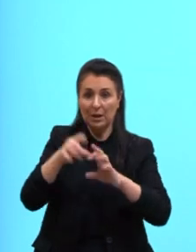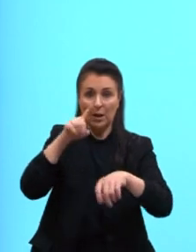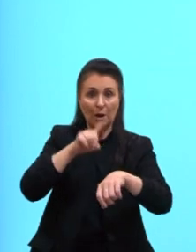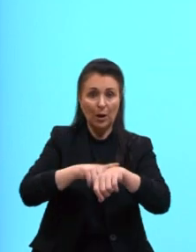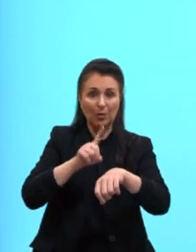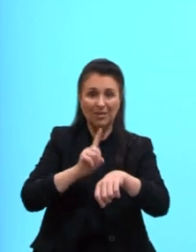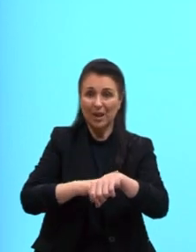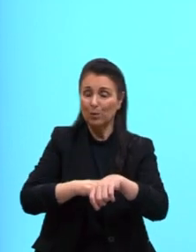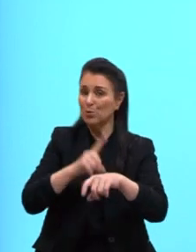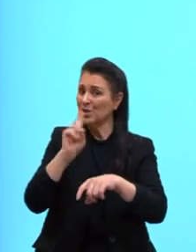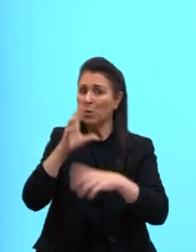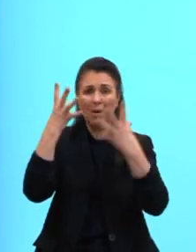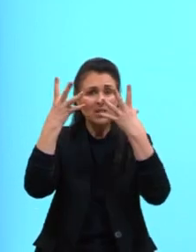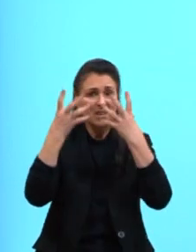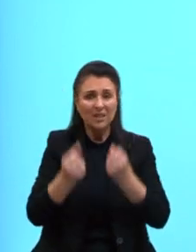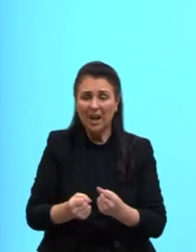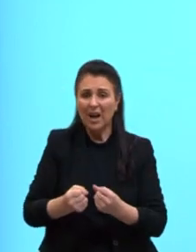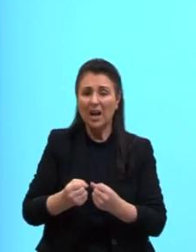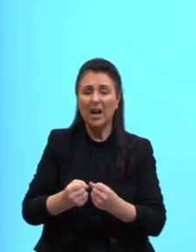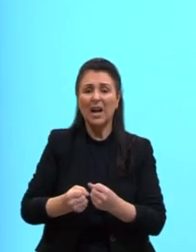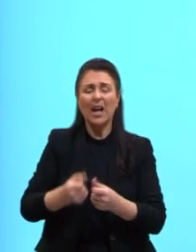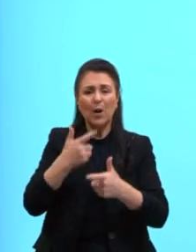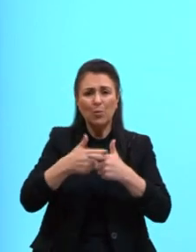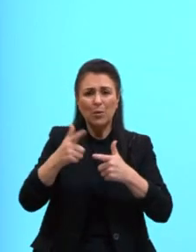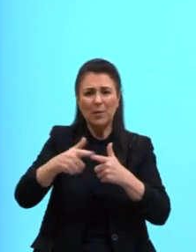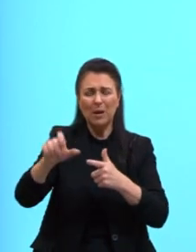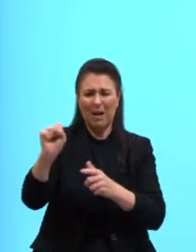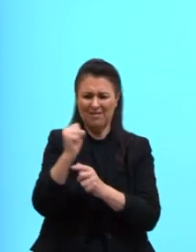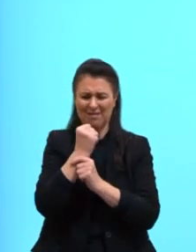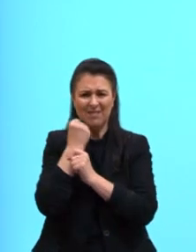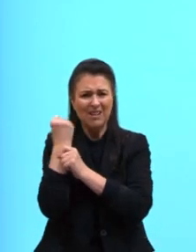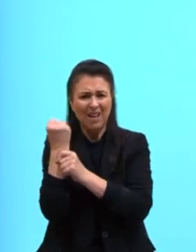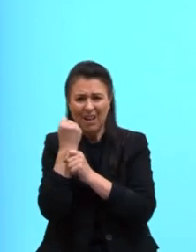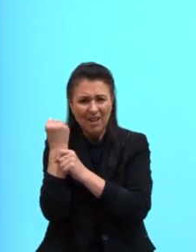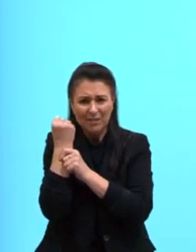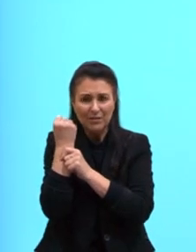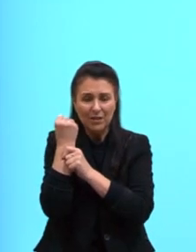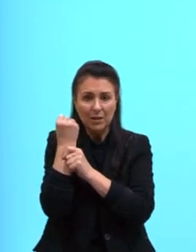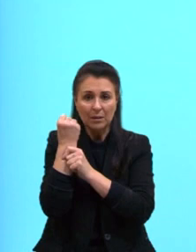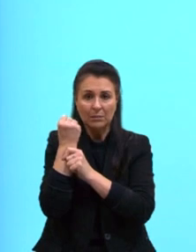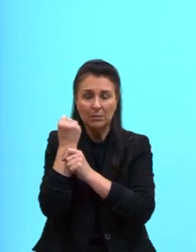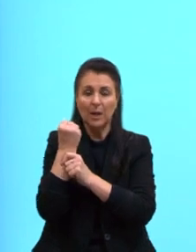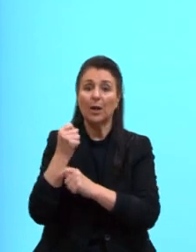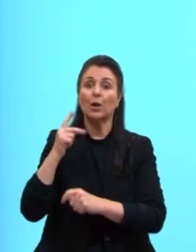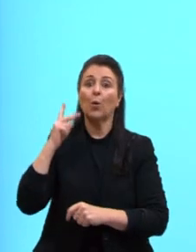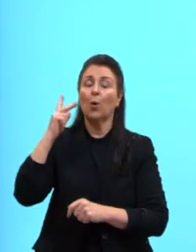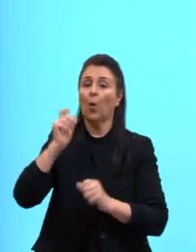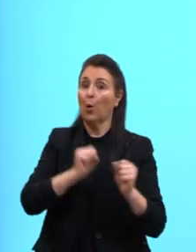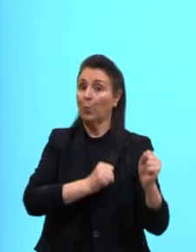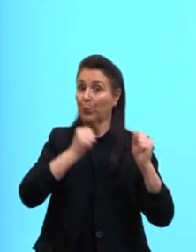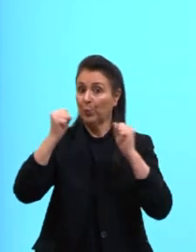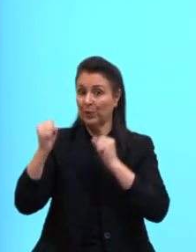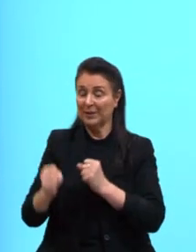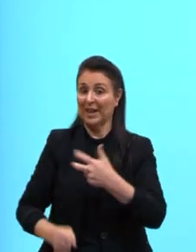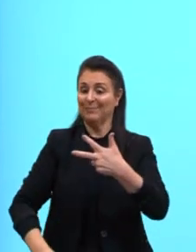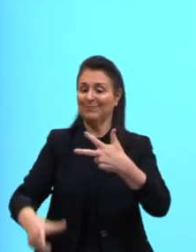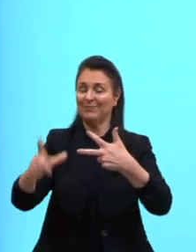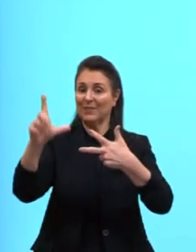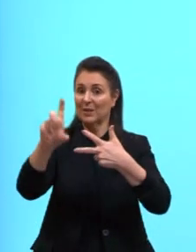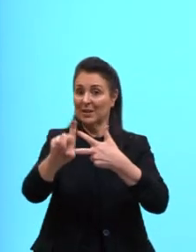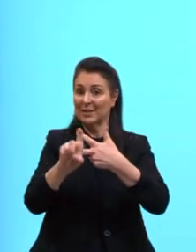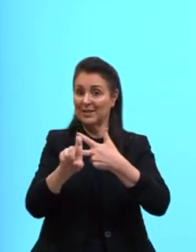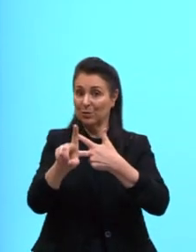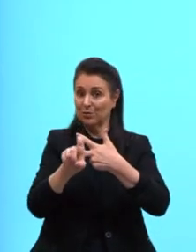esse grave problema. Assim, cabe ao poder executivo, eu não estou falando do governo de novo, cabe ao poder